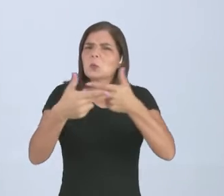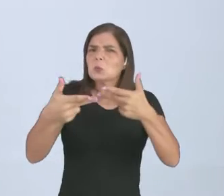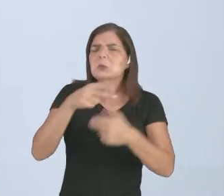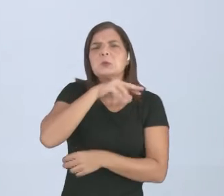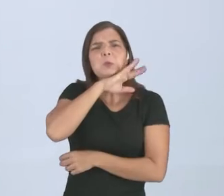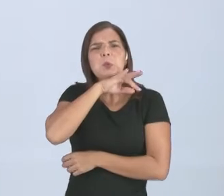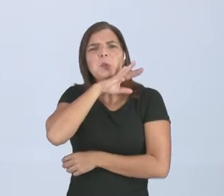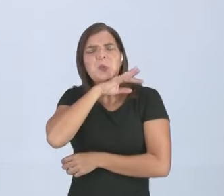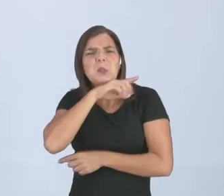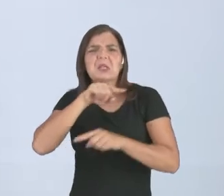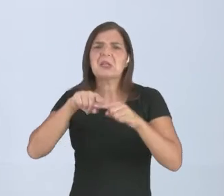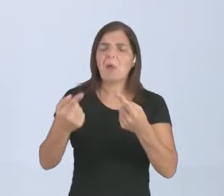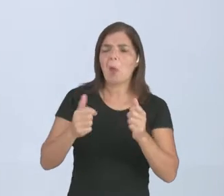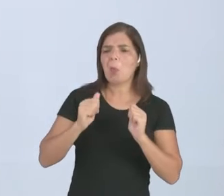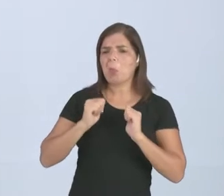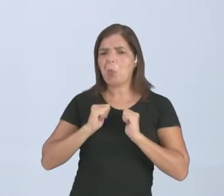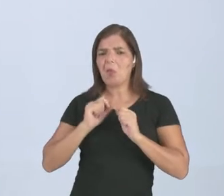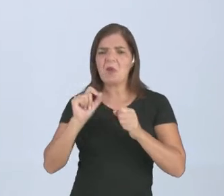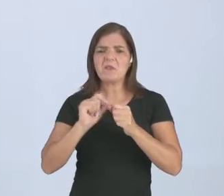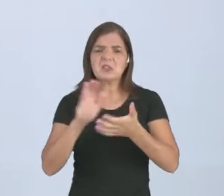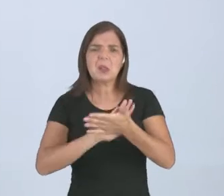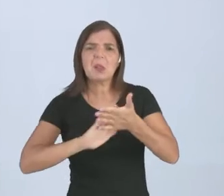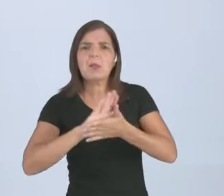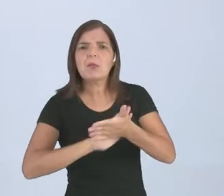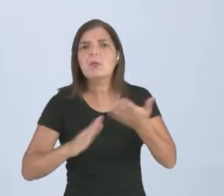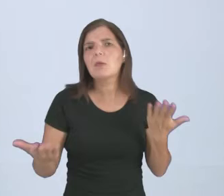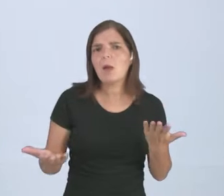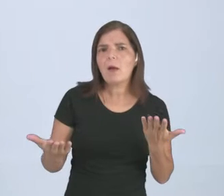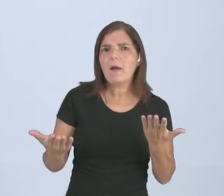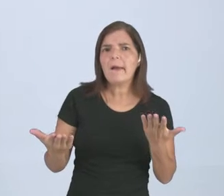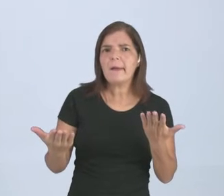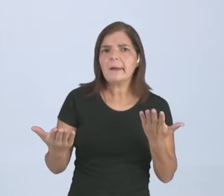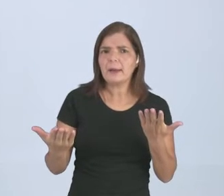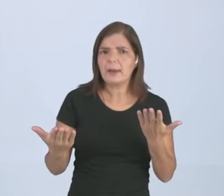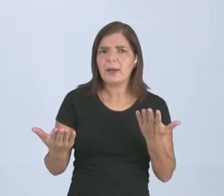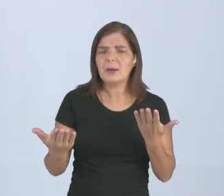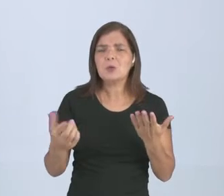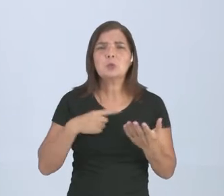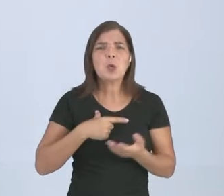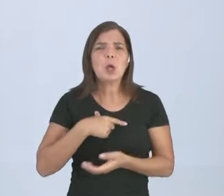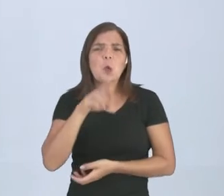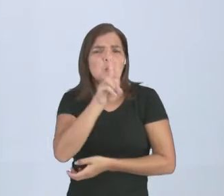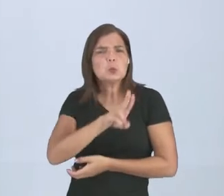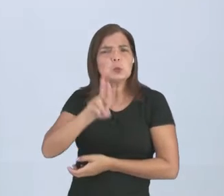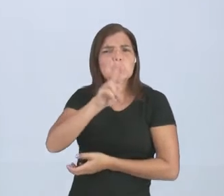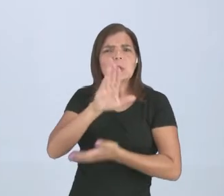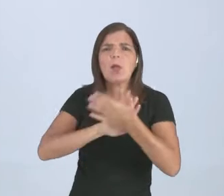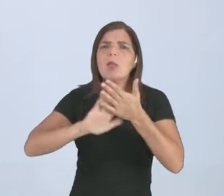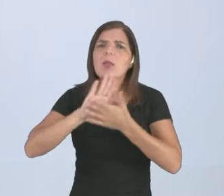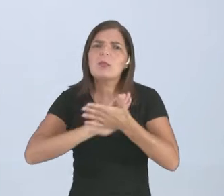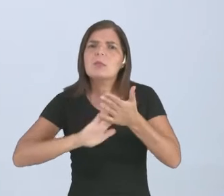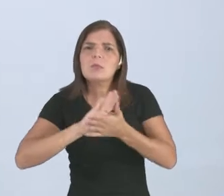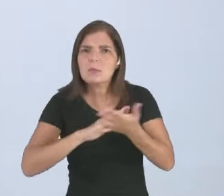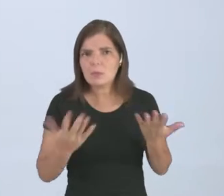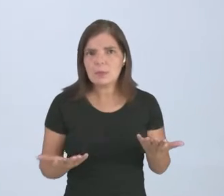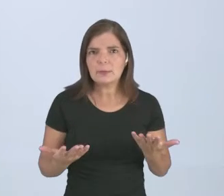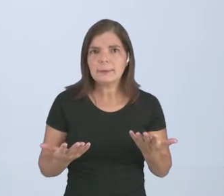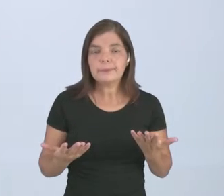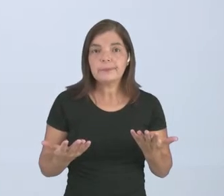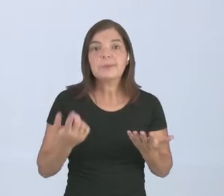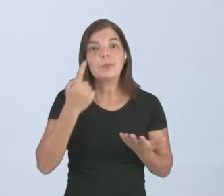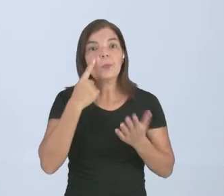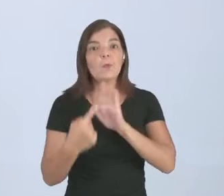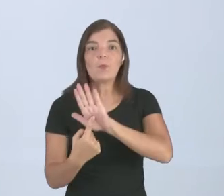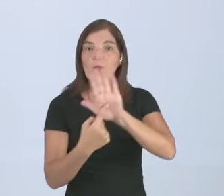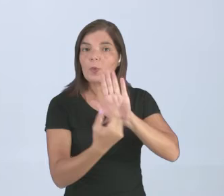você não presta para nada, que você não serve para nada, que você é um zero à esquerda, que você é um peso morto, né? E eu vou